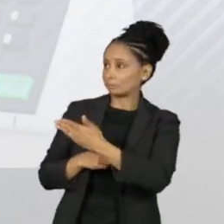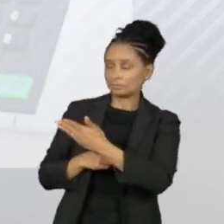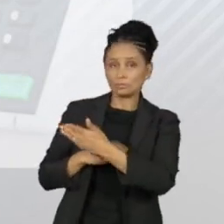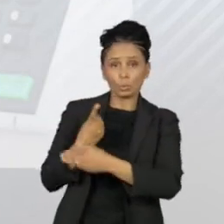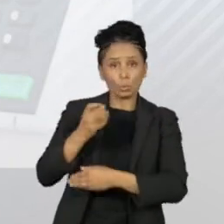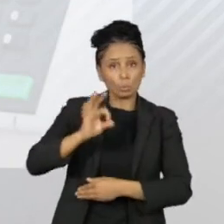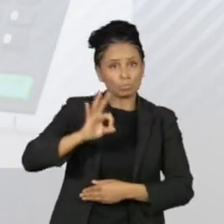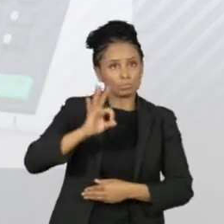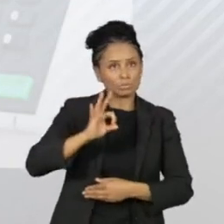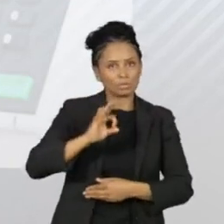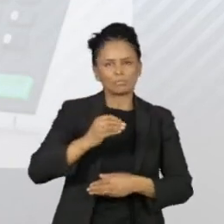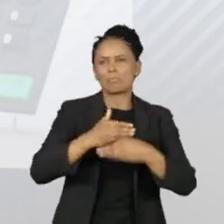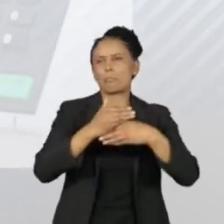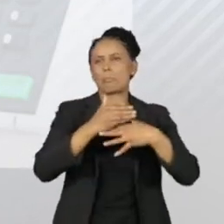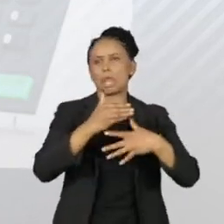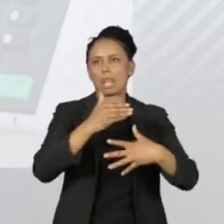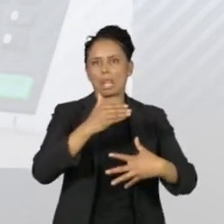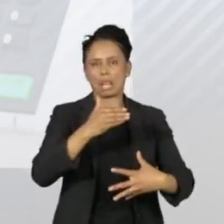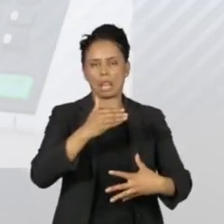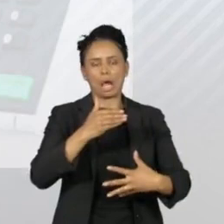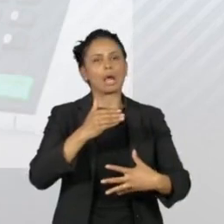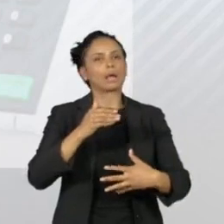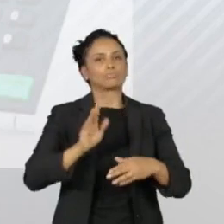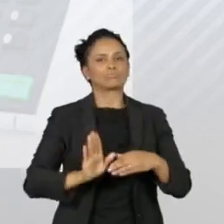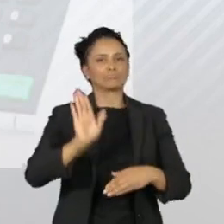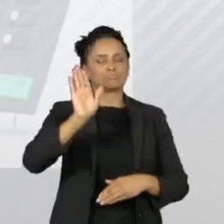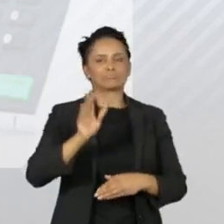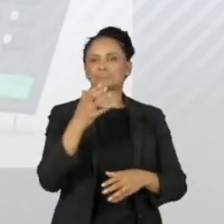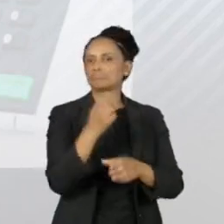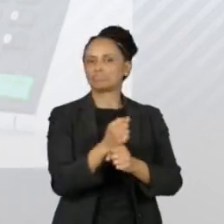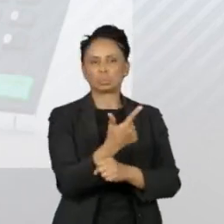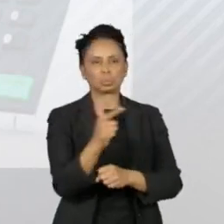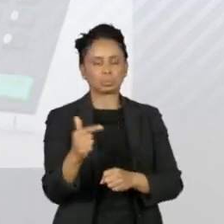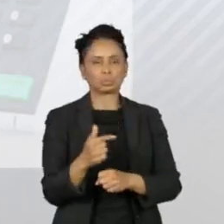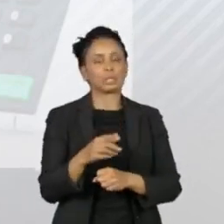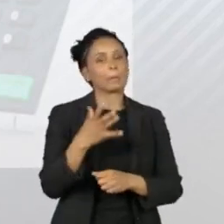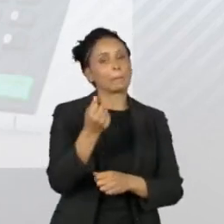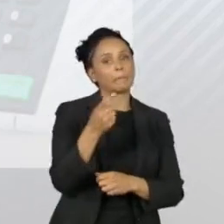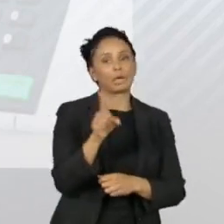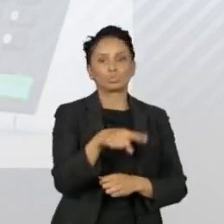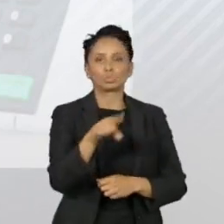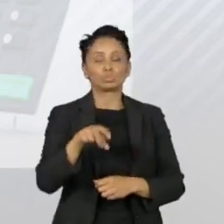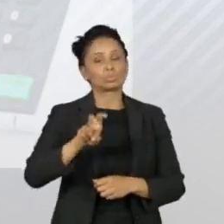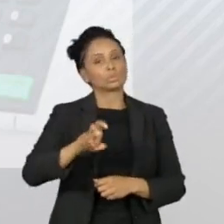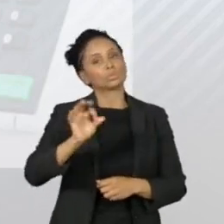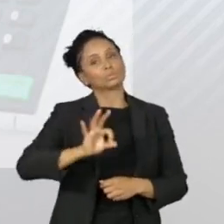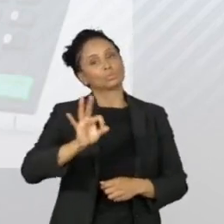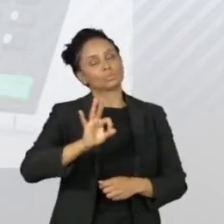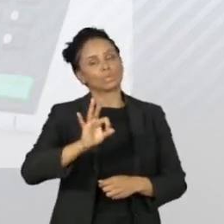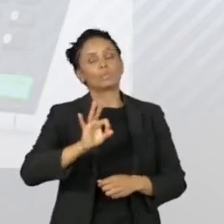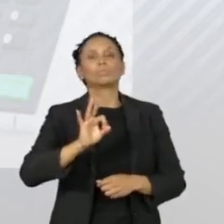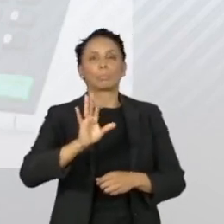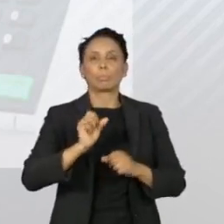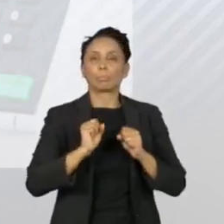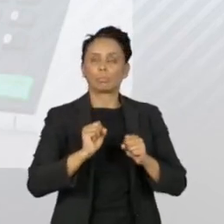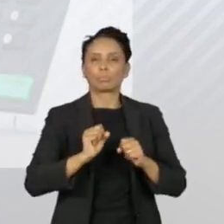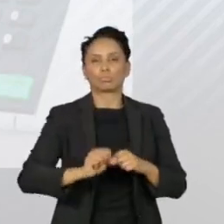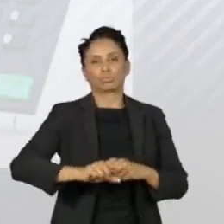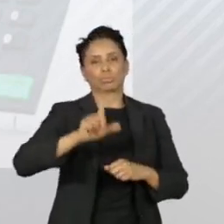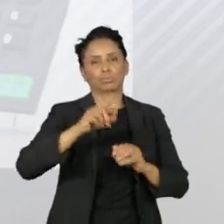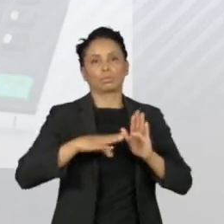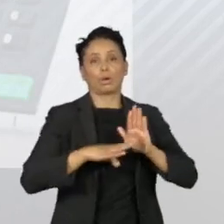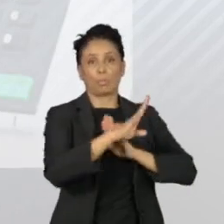1%. Os outros candidatos não pontuaram. Votos brancos e nulos eram 5% e subiu para 6. Não